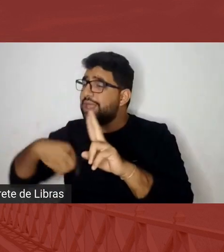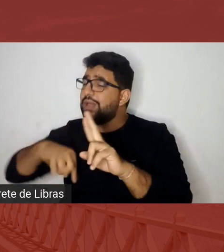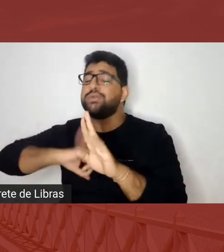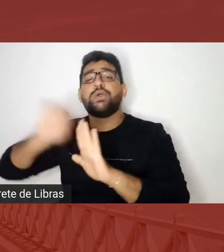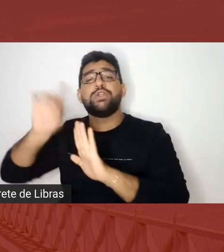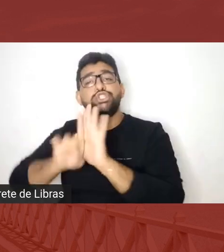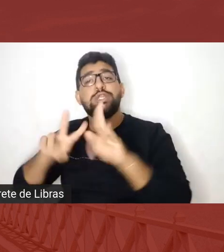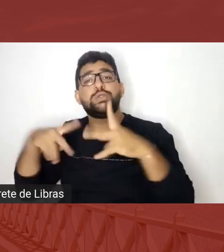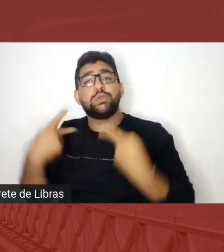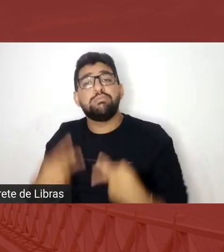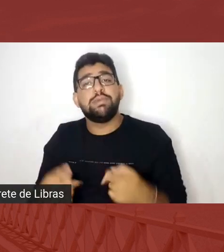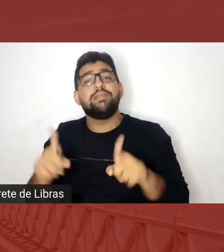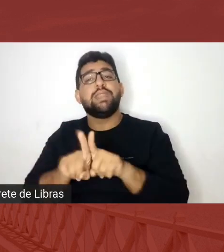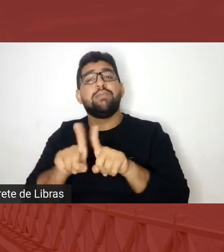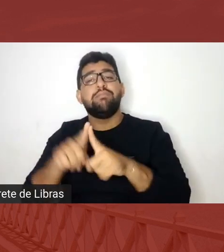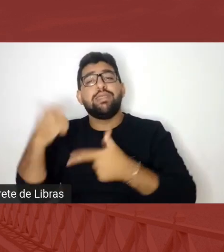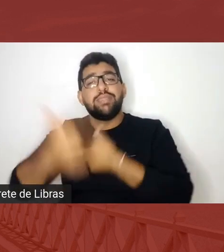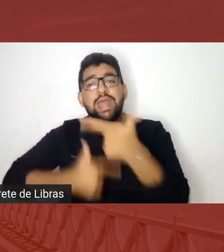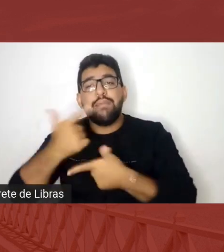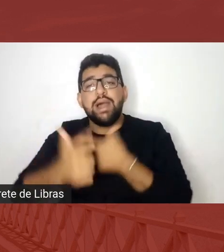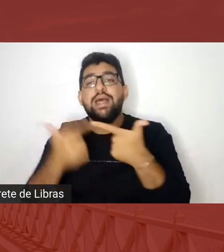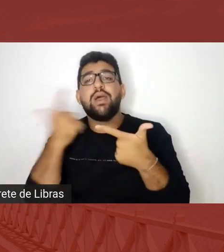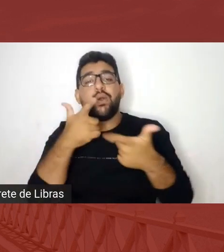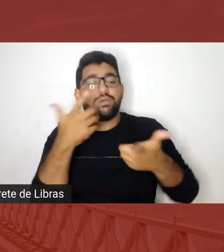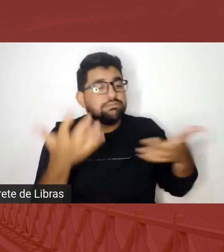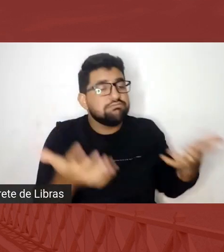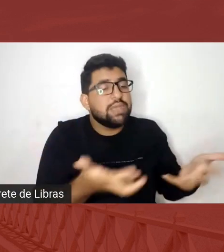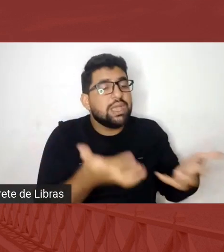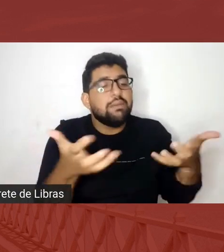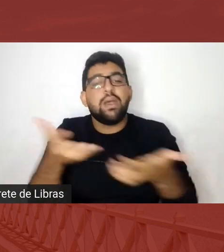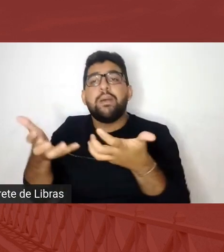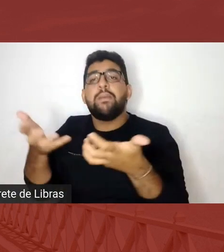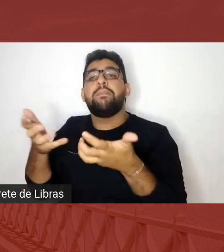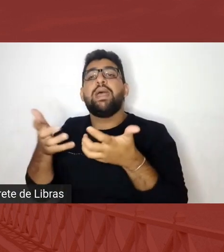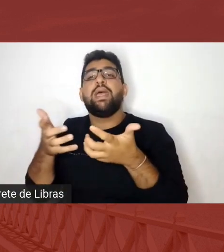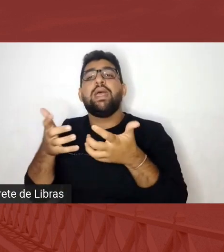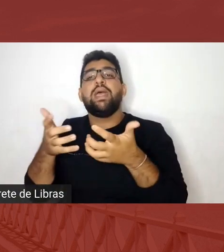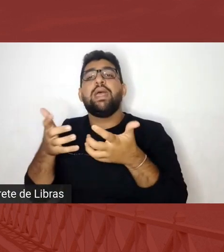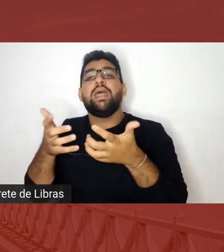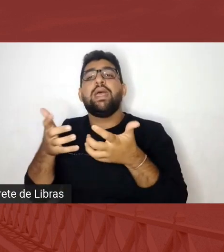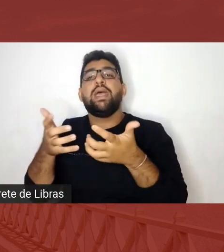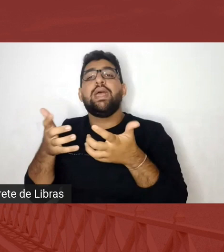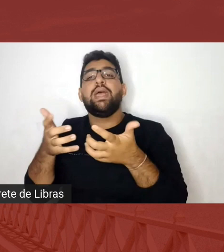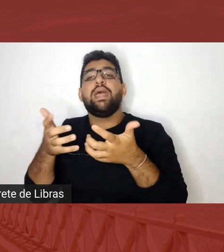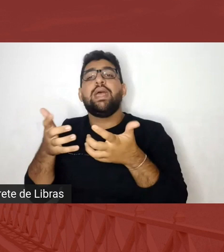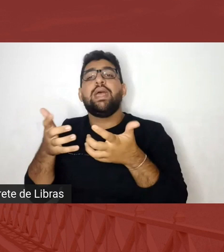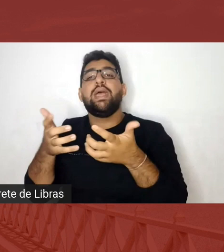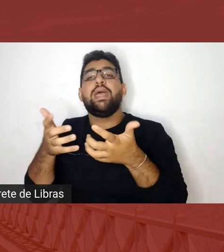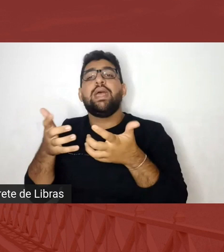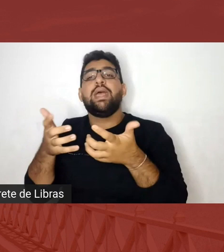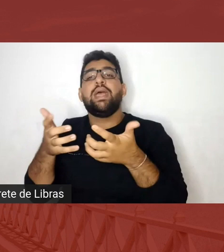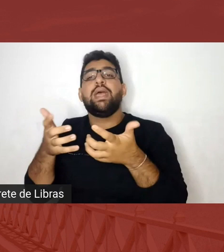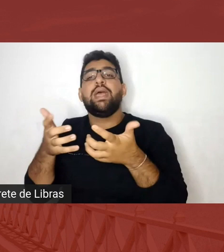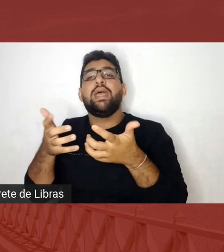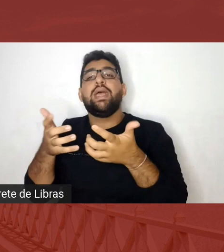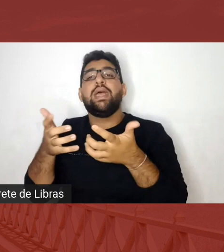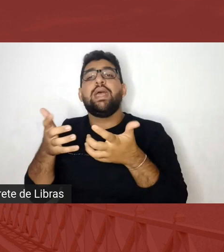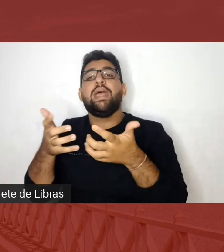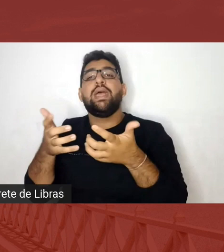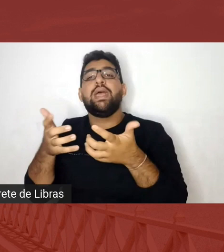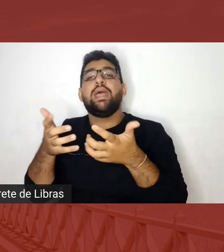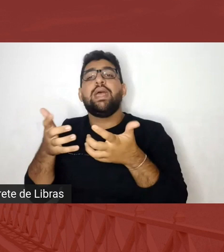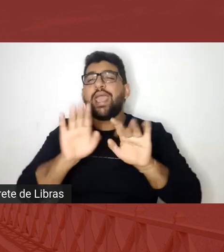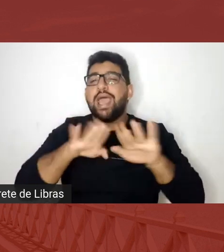e trabalhar para potencializar o que nós estamos trazendo como necessidades que temos e que muitas delas